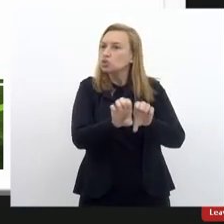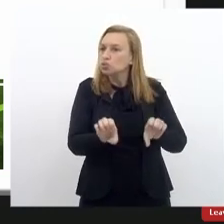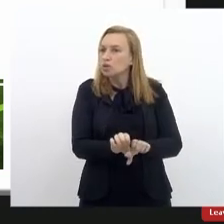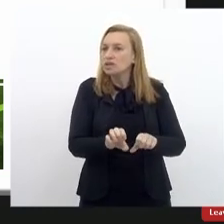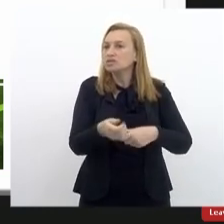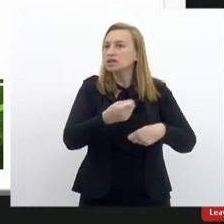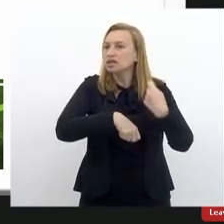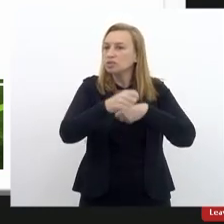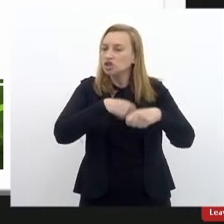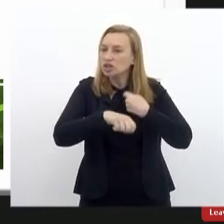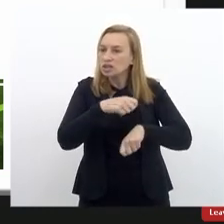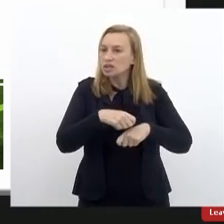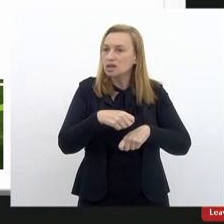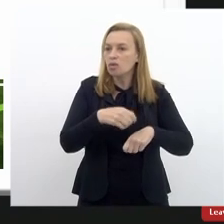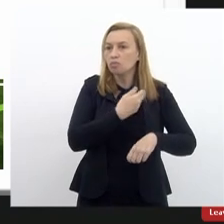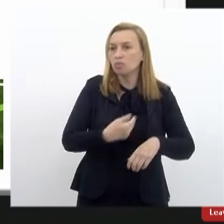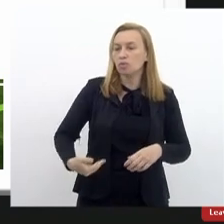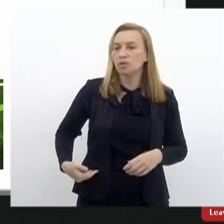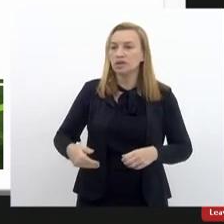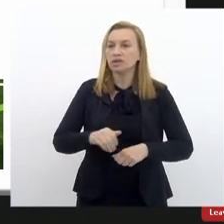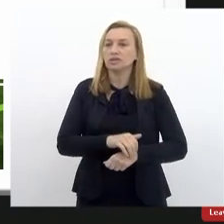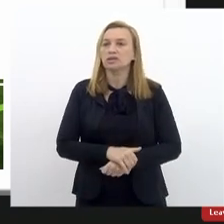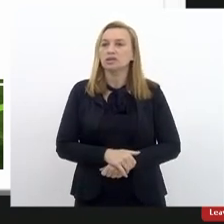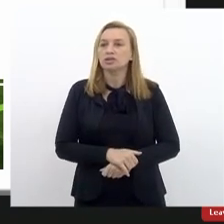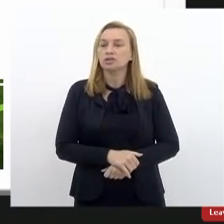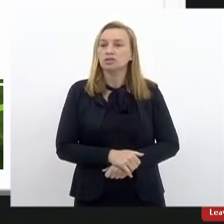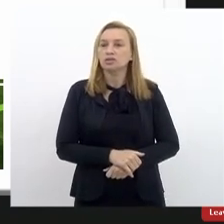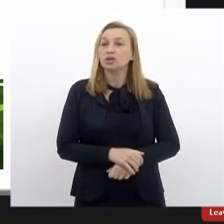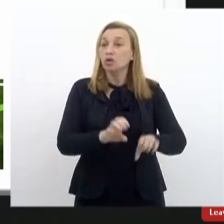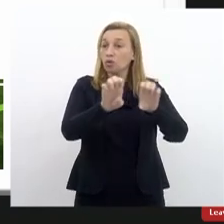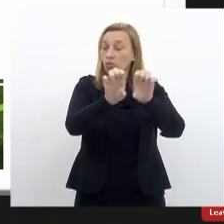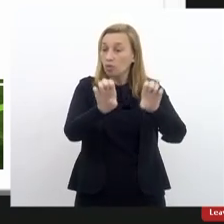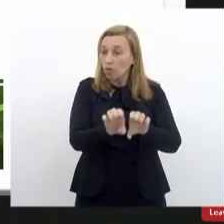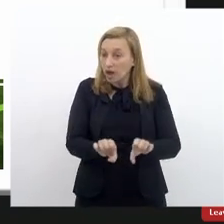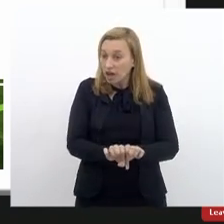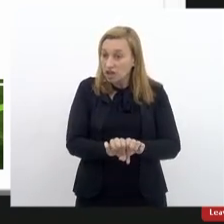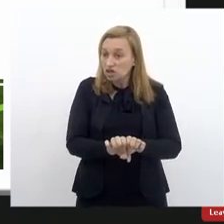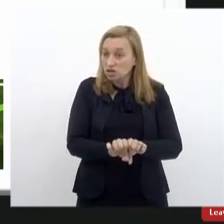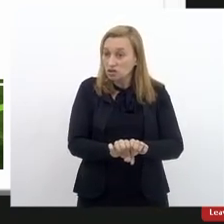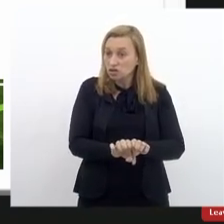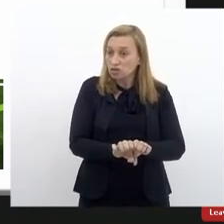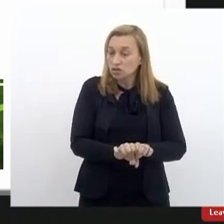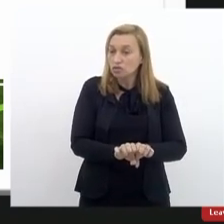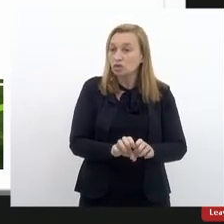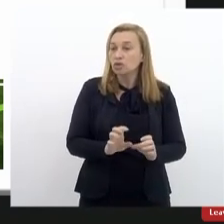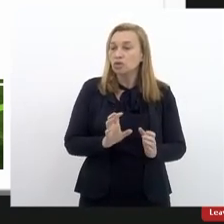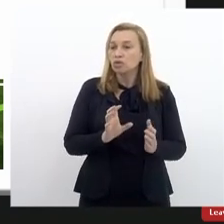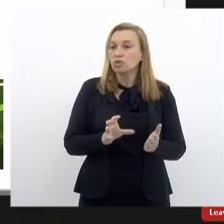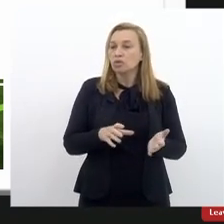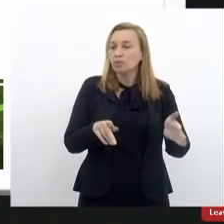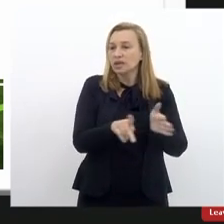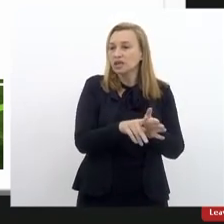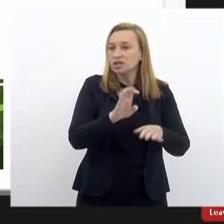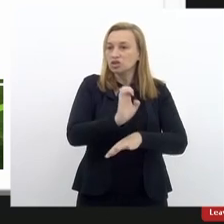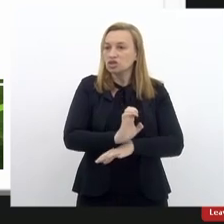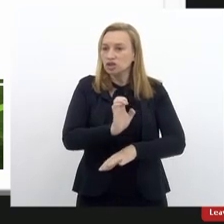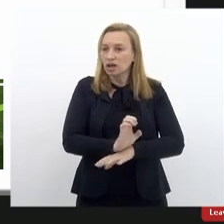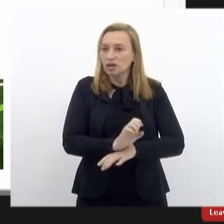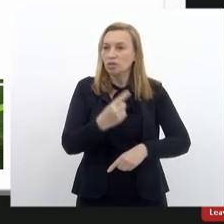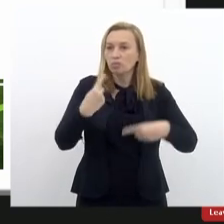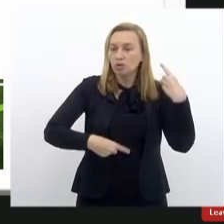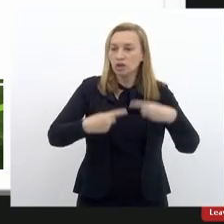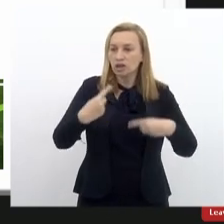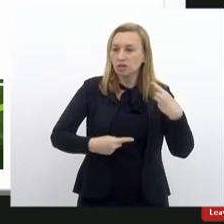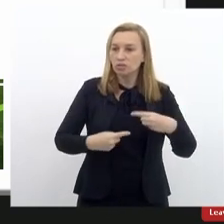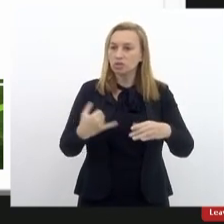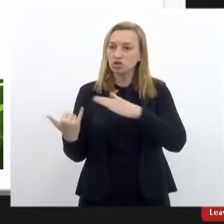administração pública, ficaram definidos como eixos da consolidação do CEA como órgão de Estado. A questão político-institucional,